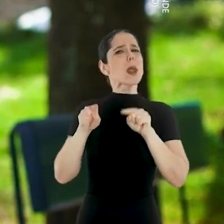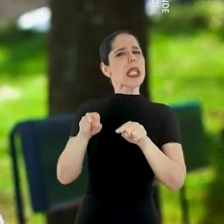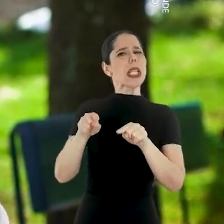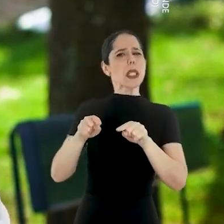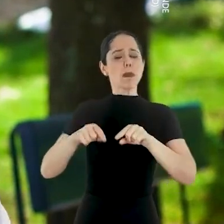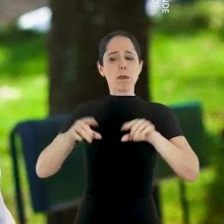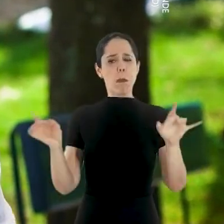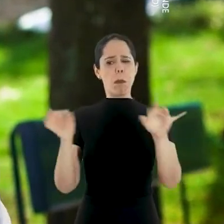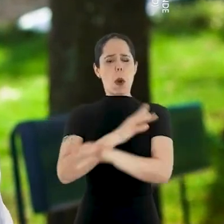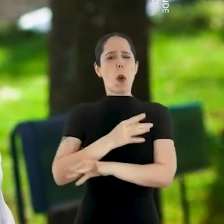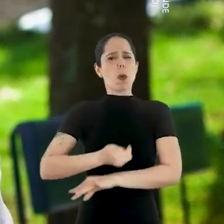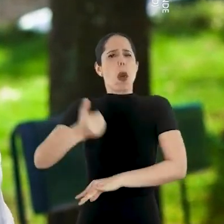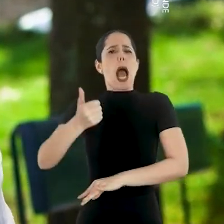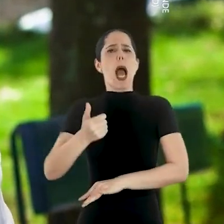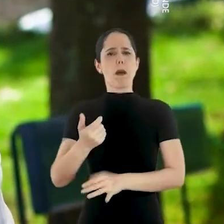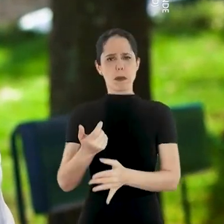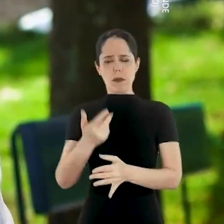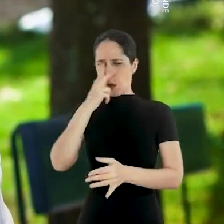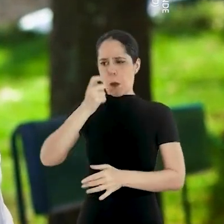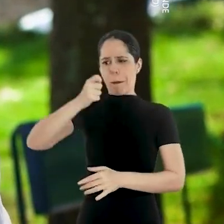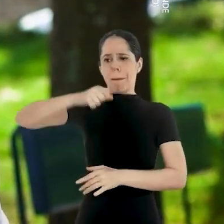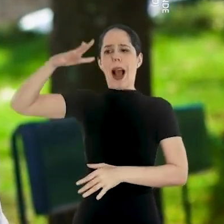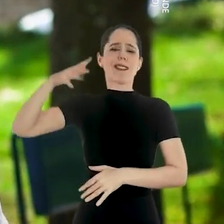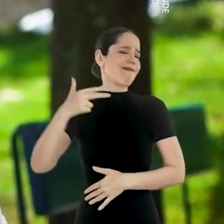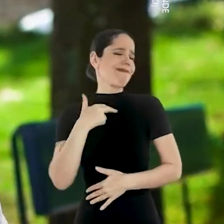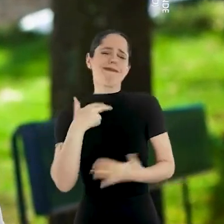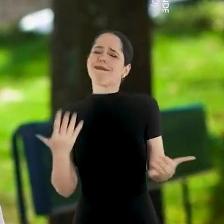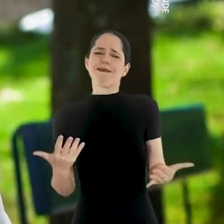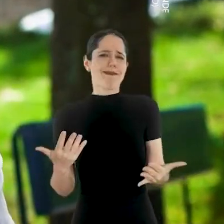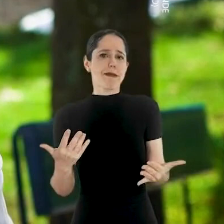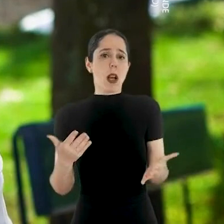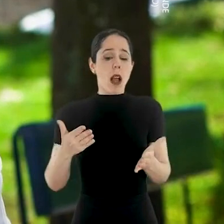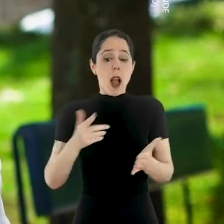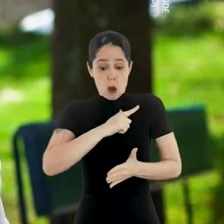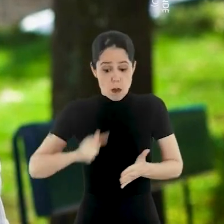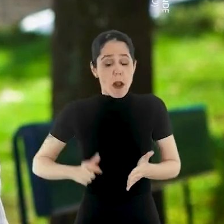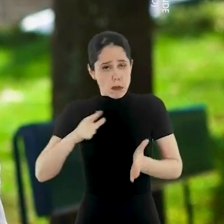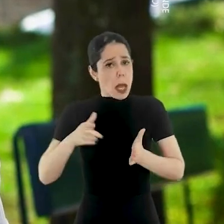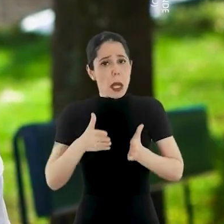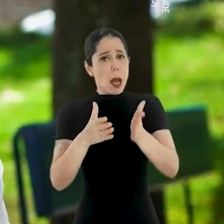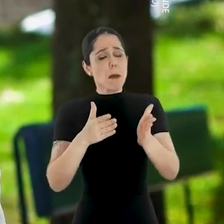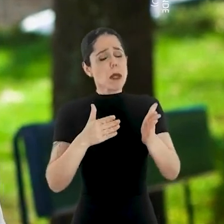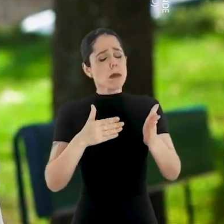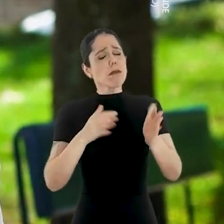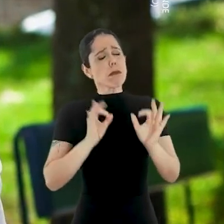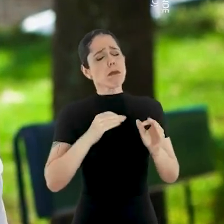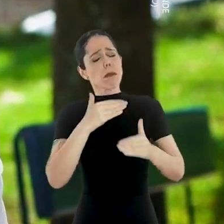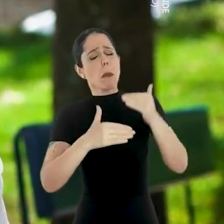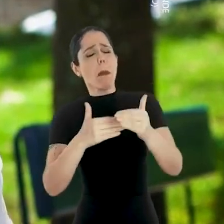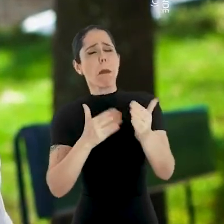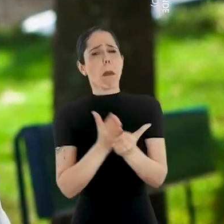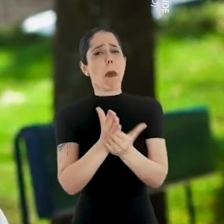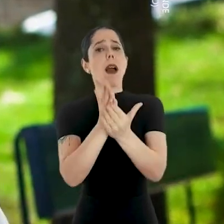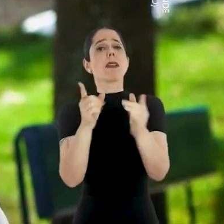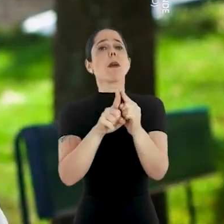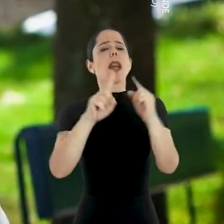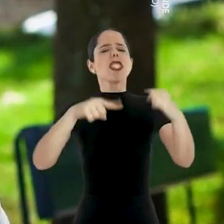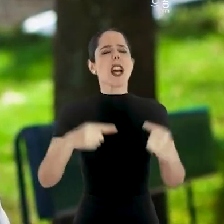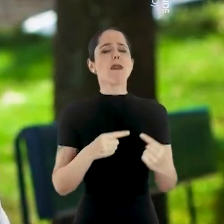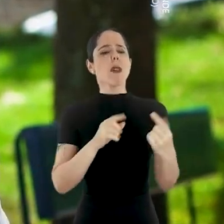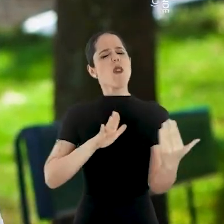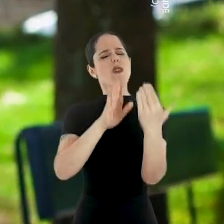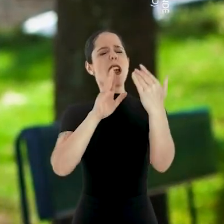mágica do dia para a noite. E o fato de que esse governo tem rumo e que enfrenta e vence os seus desafios